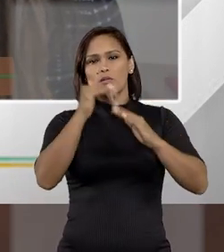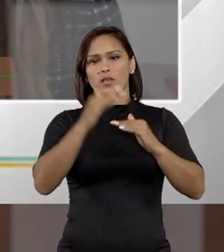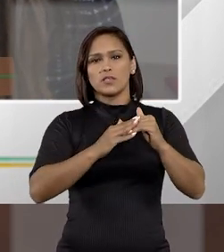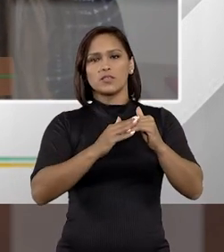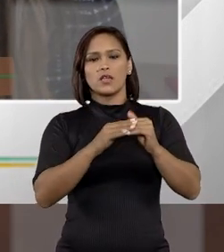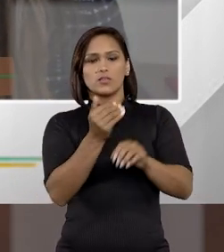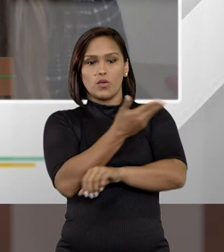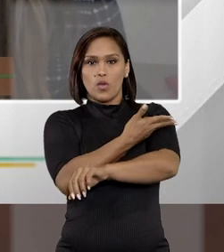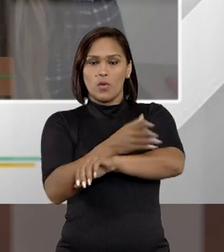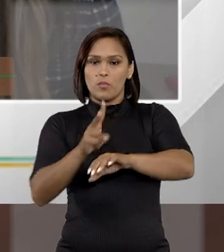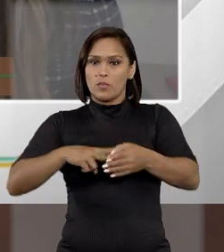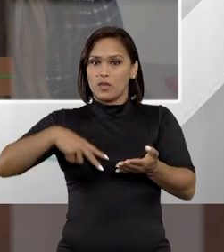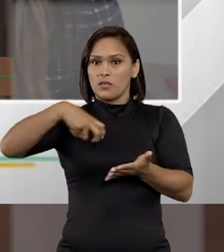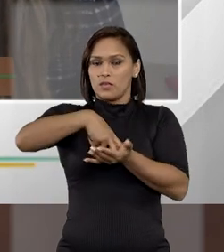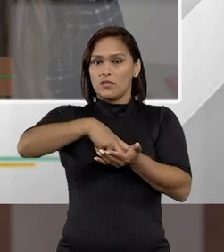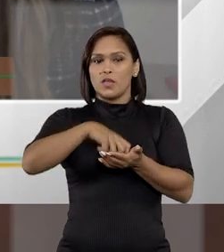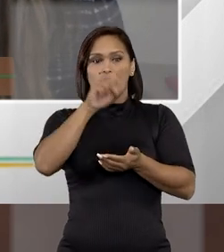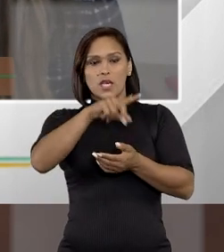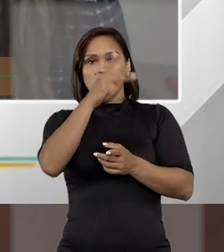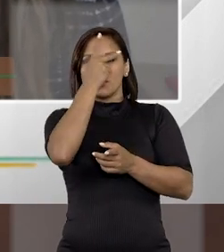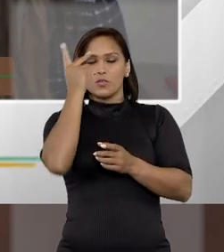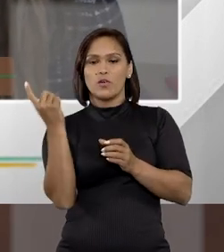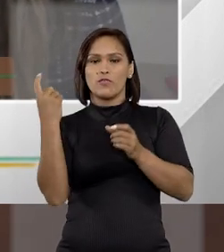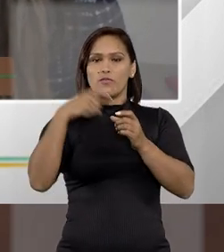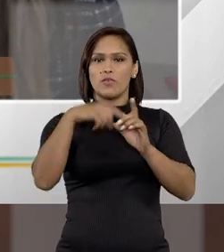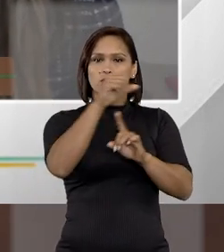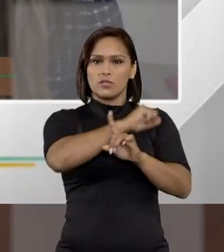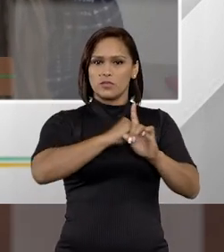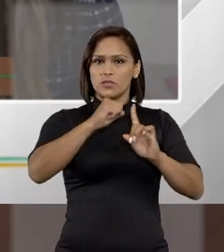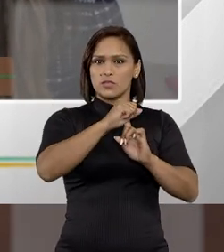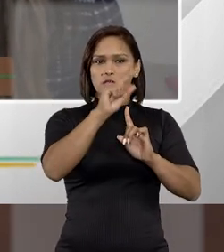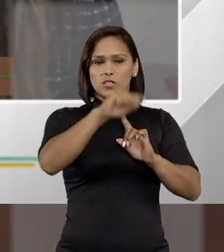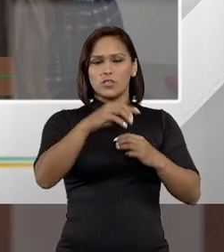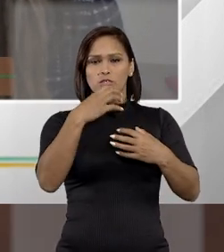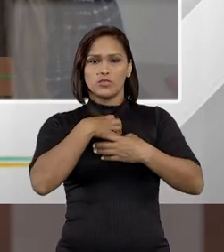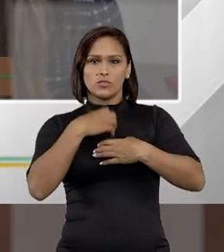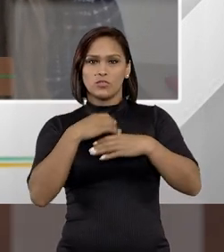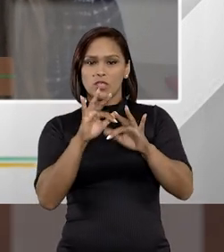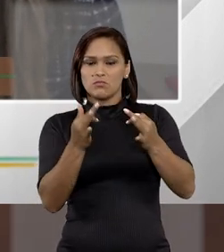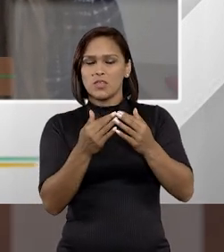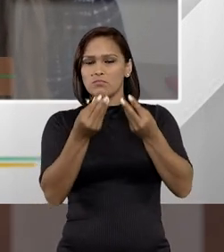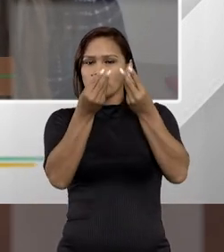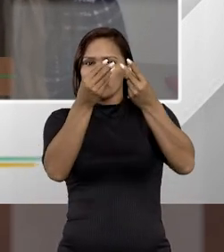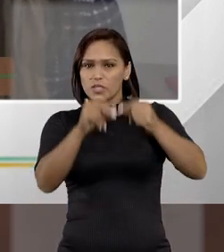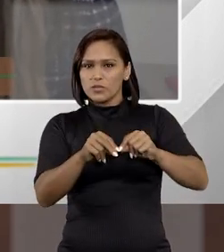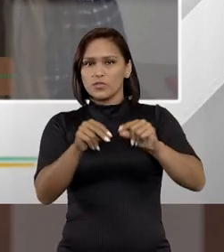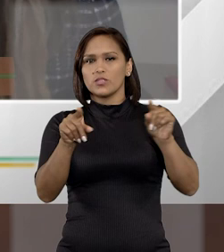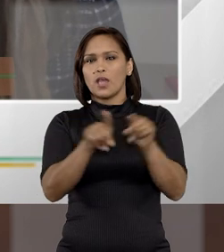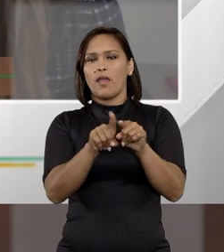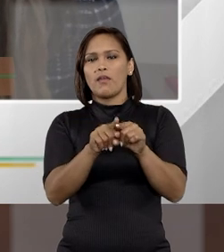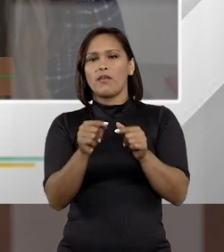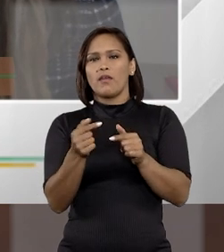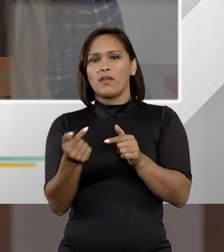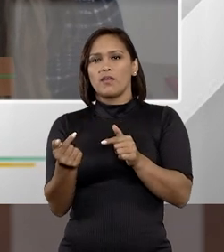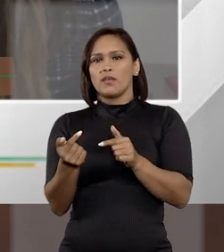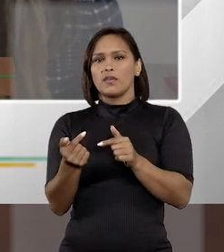qualidade desse cumprimento da pena, até para que essas pessoas retornem para a sociedade de alguma forma sem prejudicar e sem